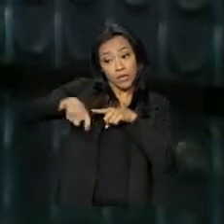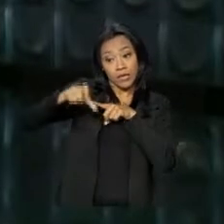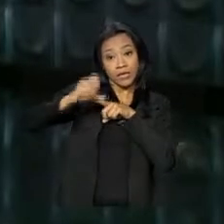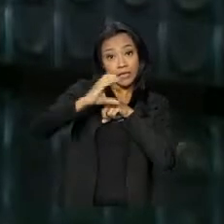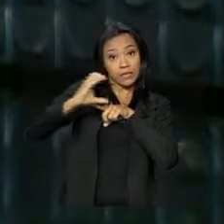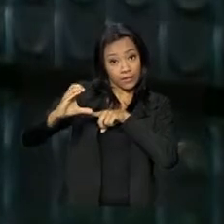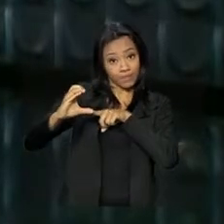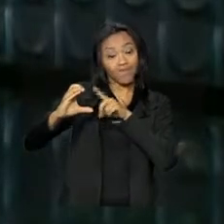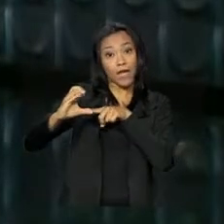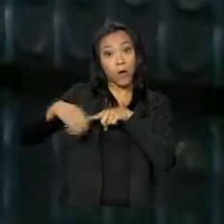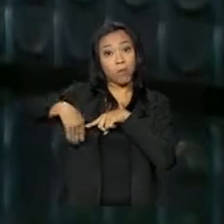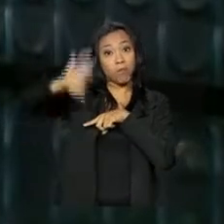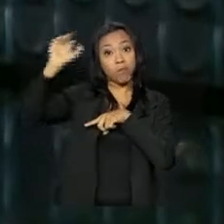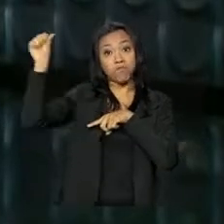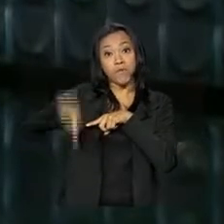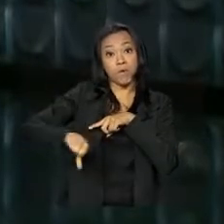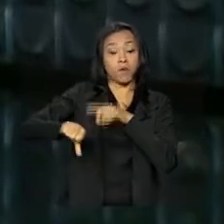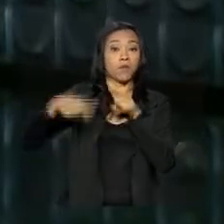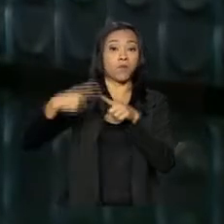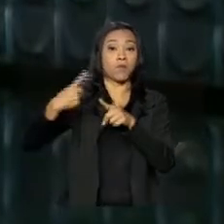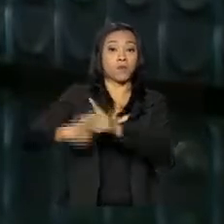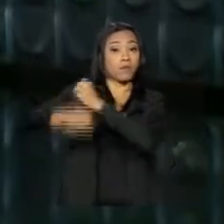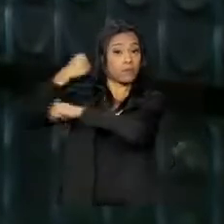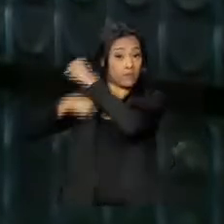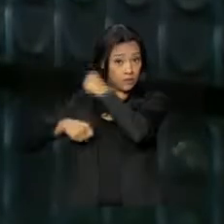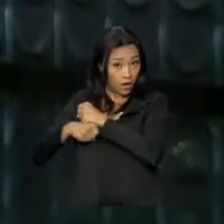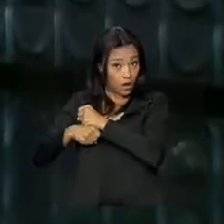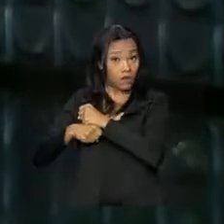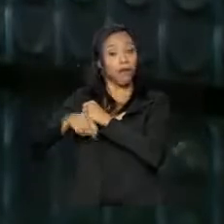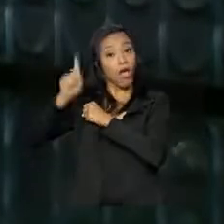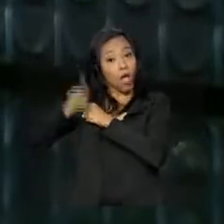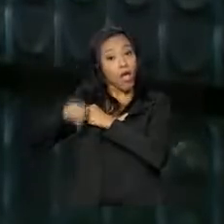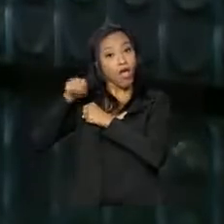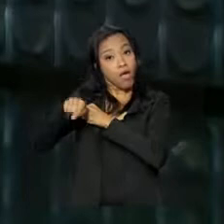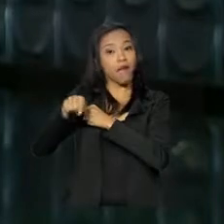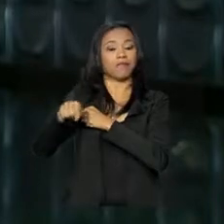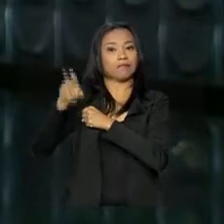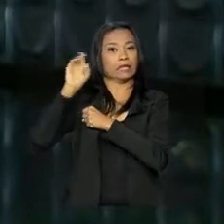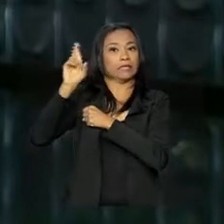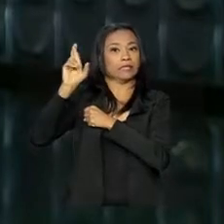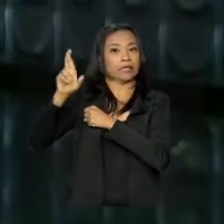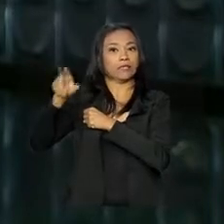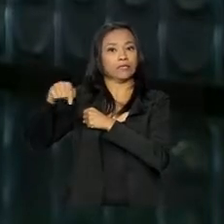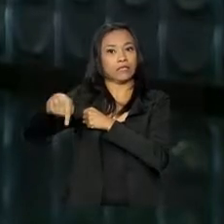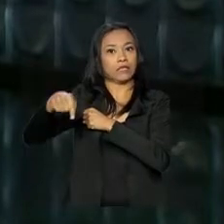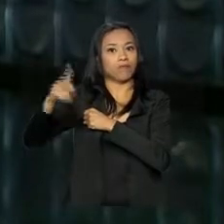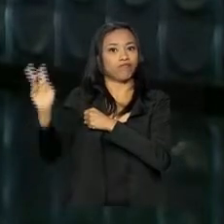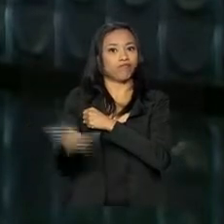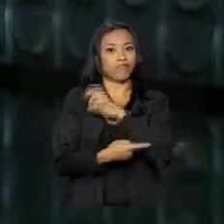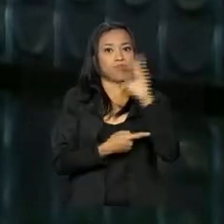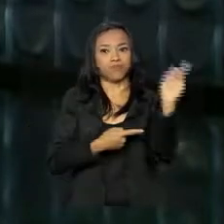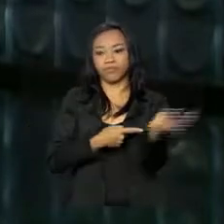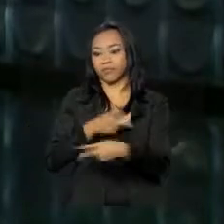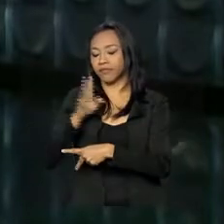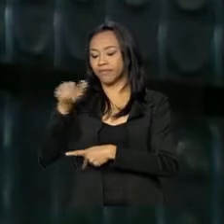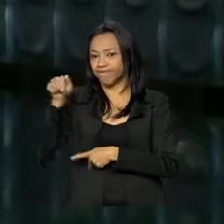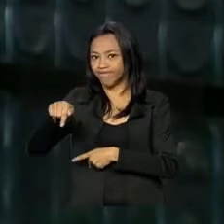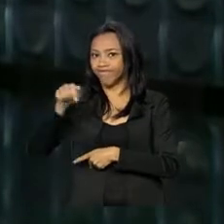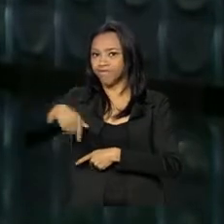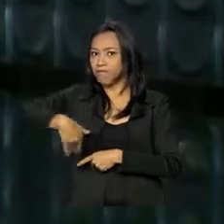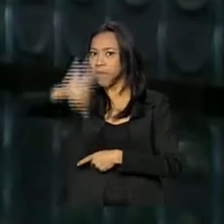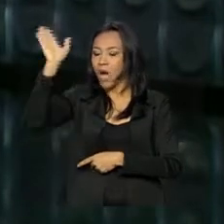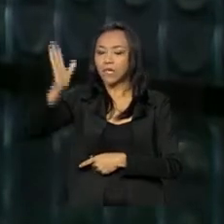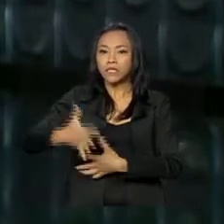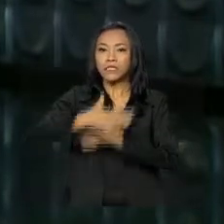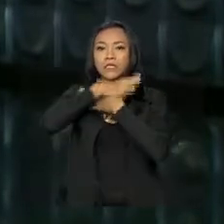grandes vilões aí nessa história, porque no ano passado foram as modalidades responsáveis pelo maior número de